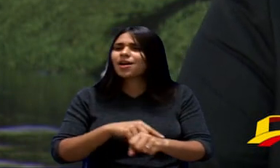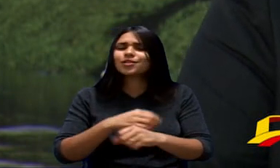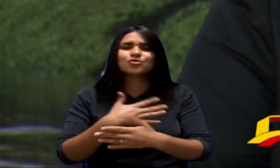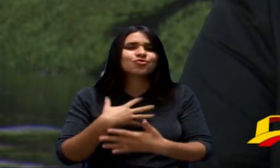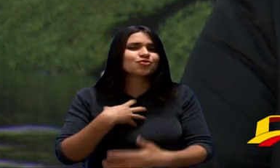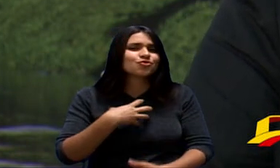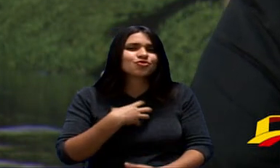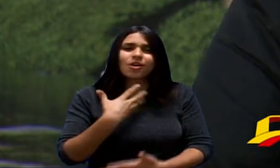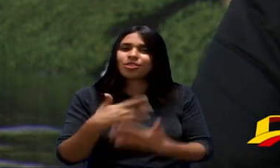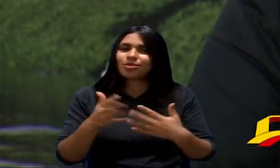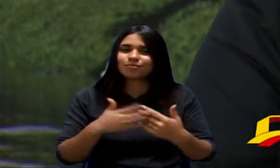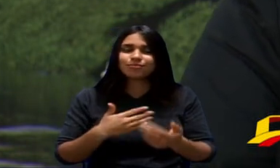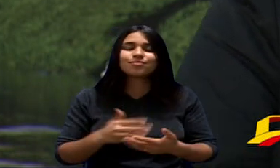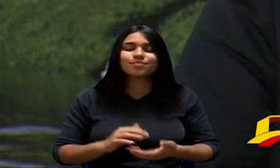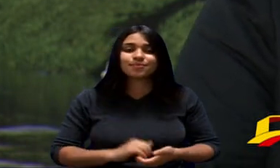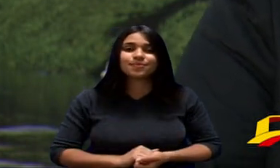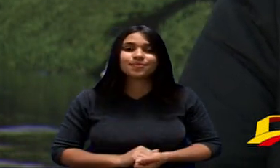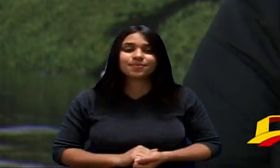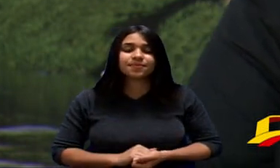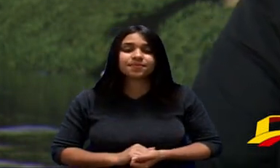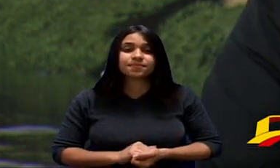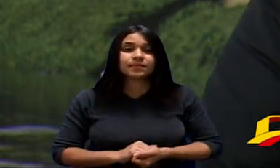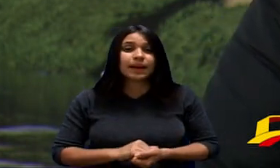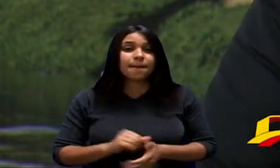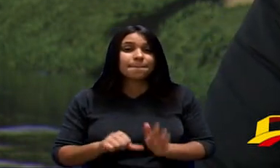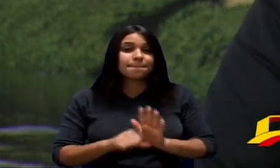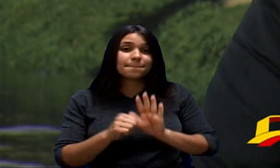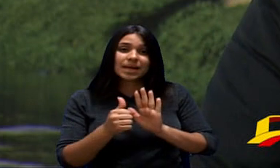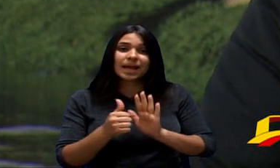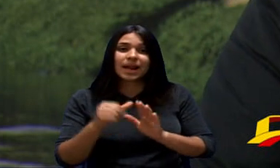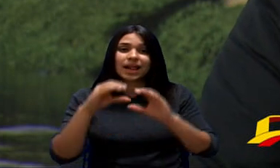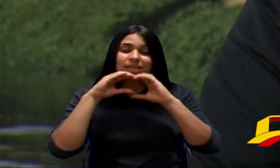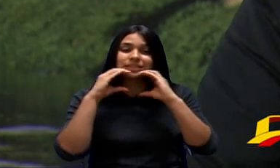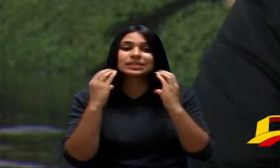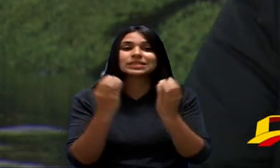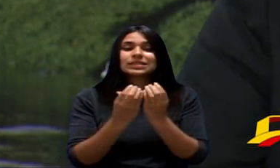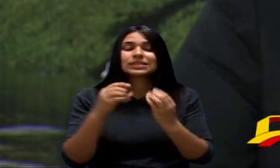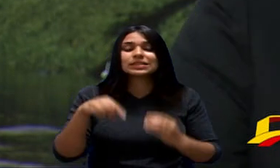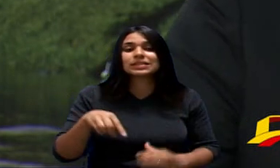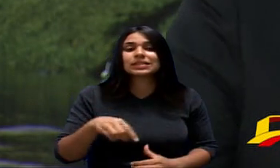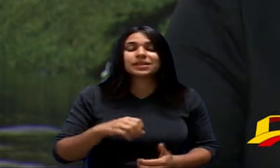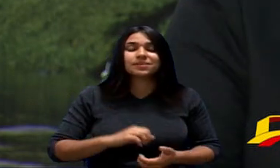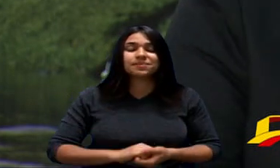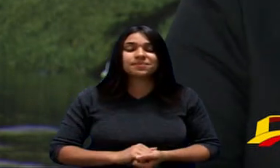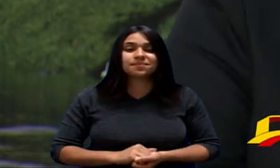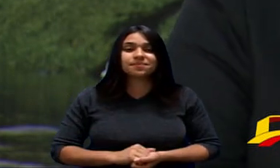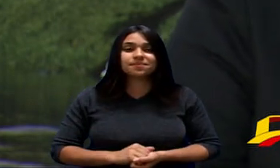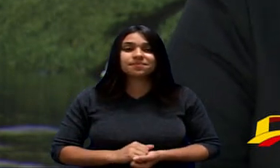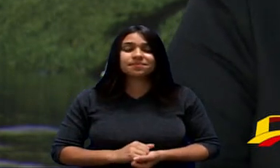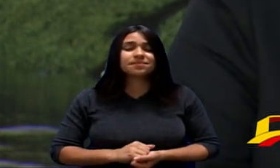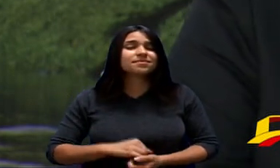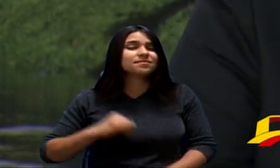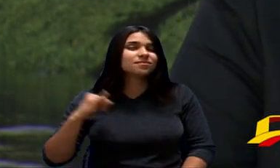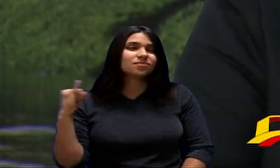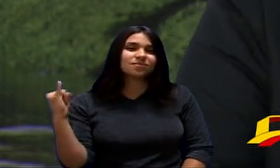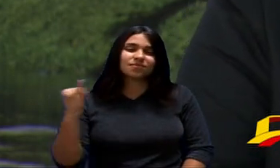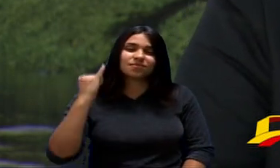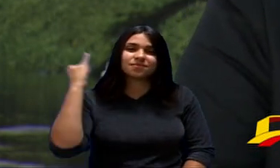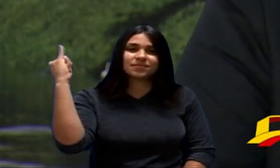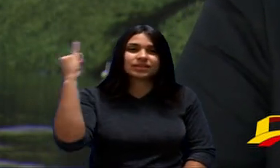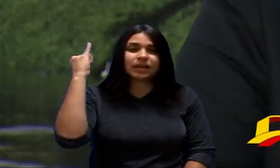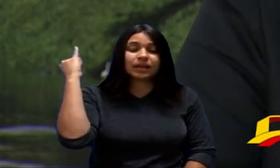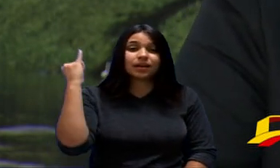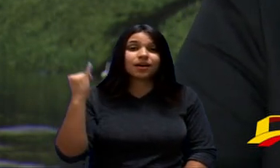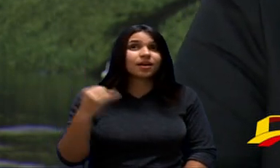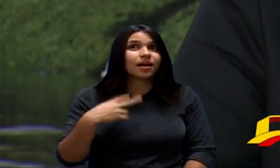aqui Hoje Com muita Honra Junto Na primeira Audiência Pública Do Vereador Cícero João É Muito Importante Isso Como Já tive Na